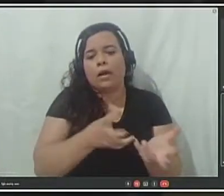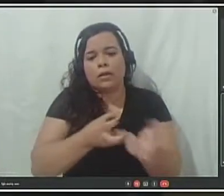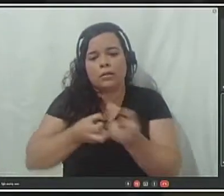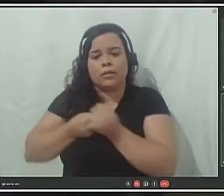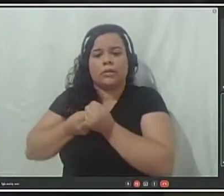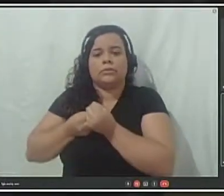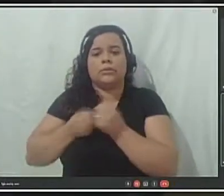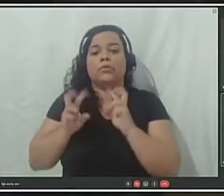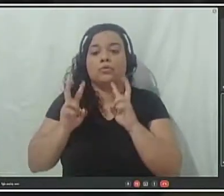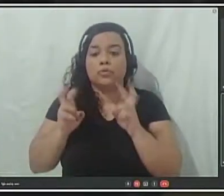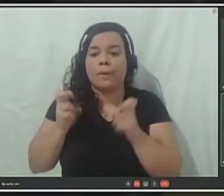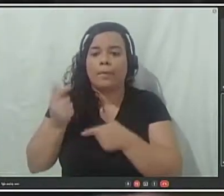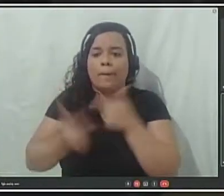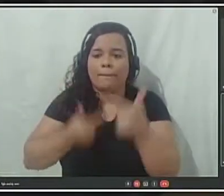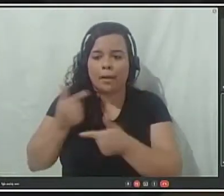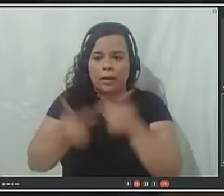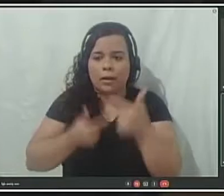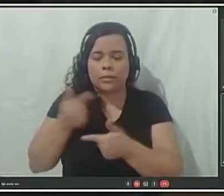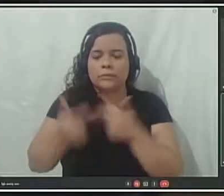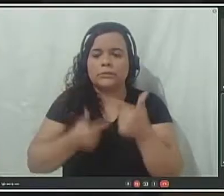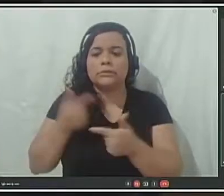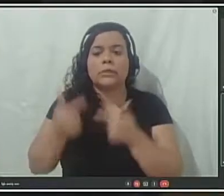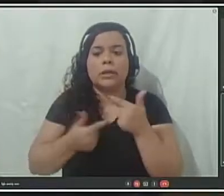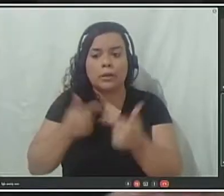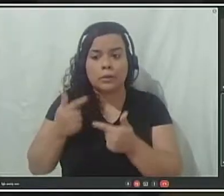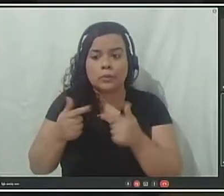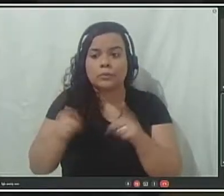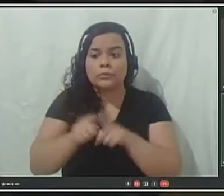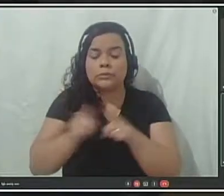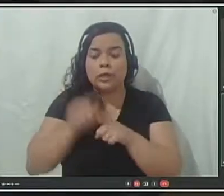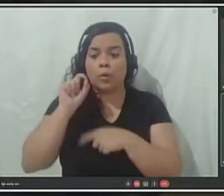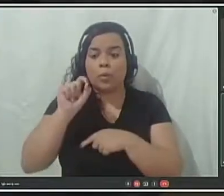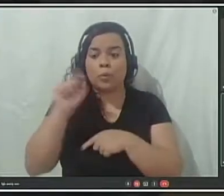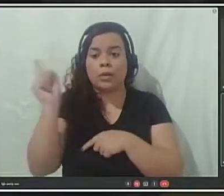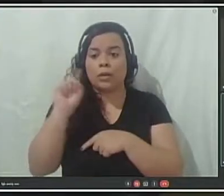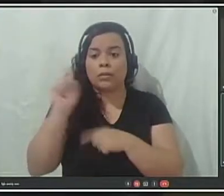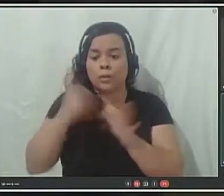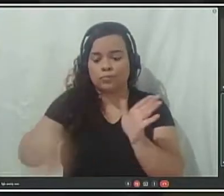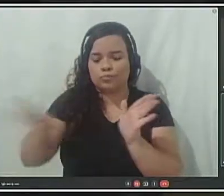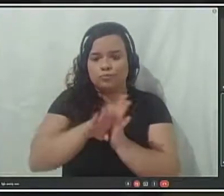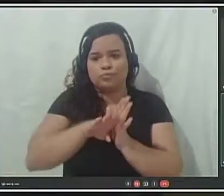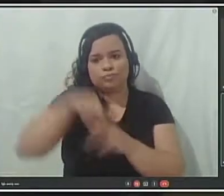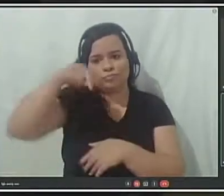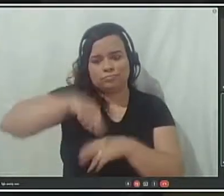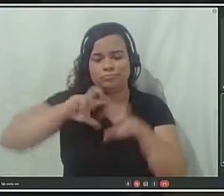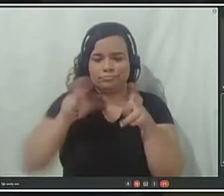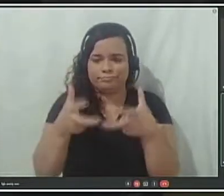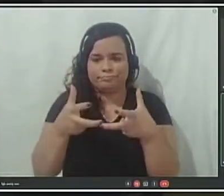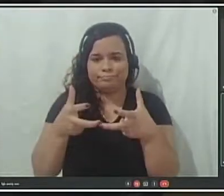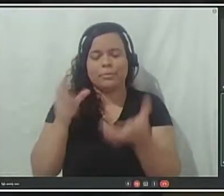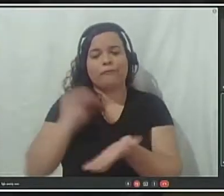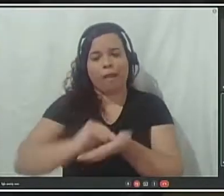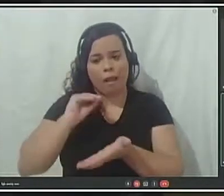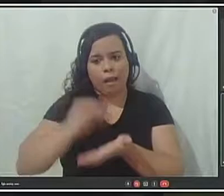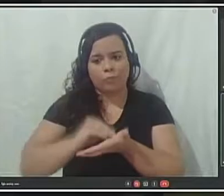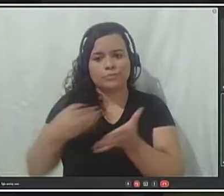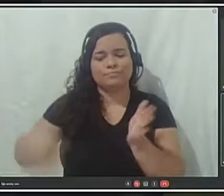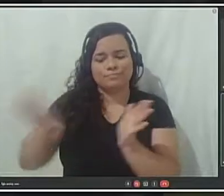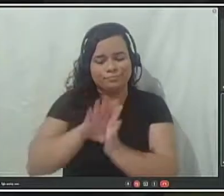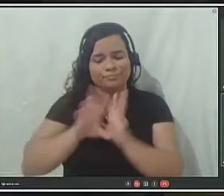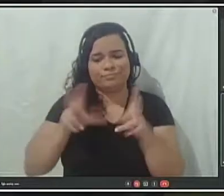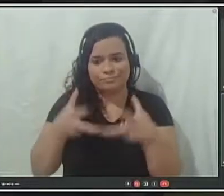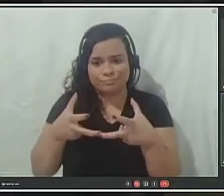alteração desse anteprojeto que ainda não chegou na nossa Câmara de Vereadores. O tempo de